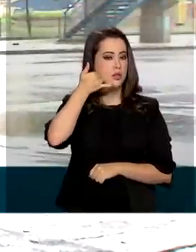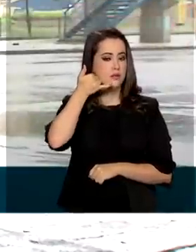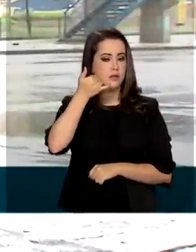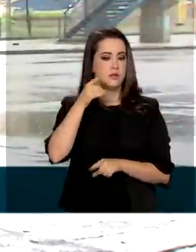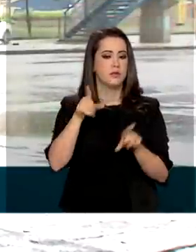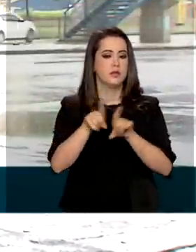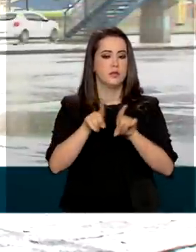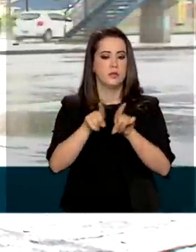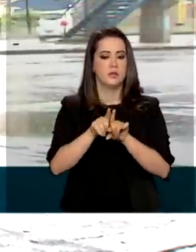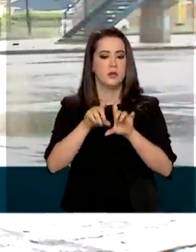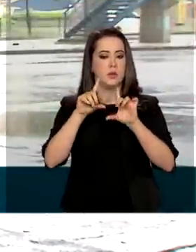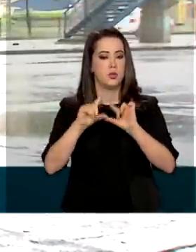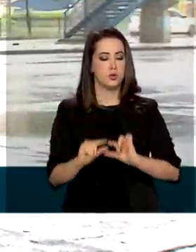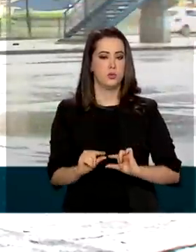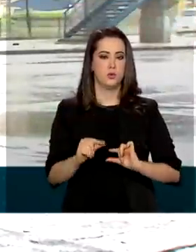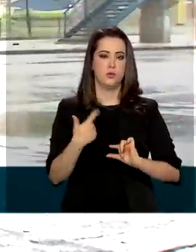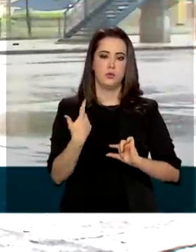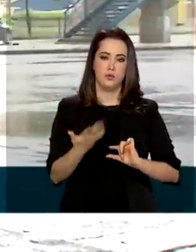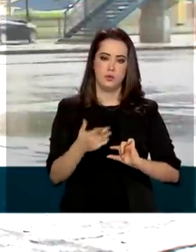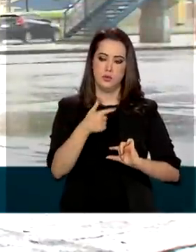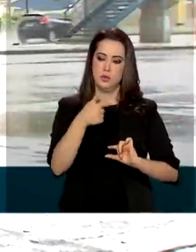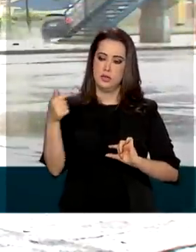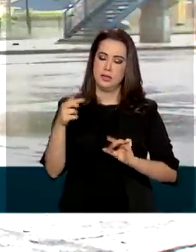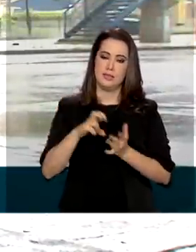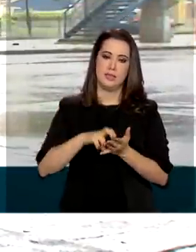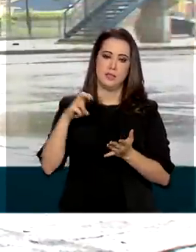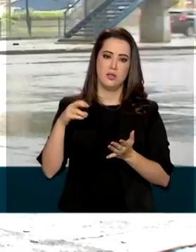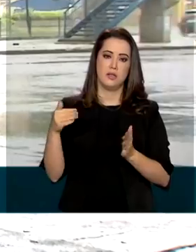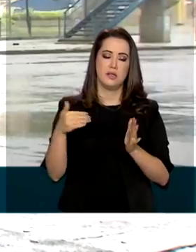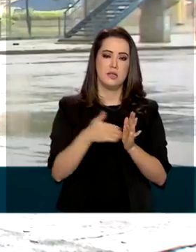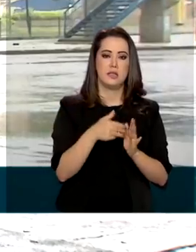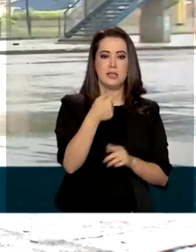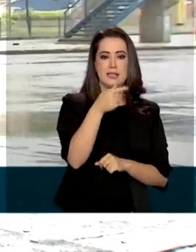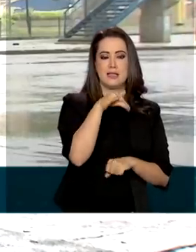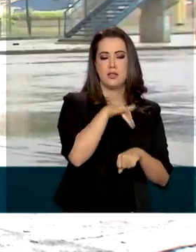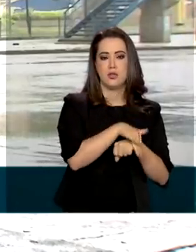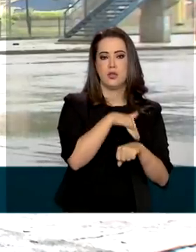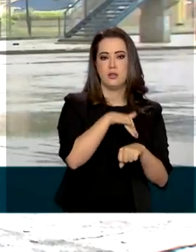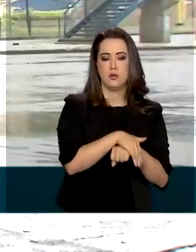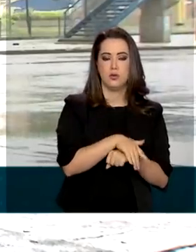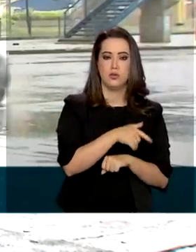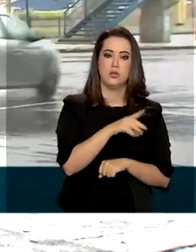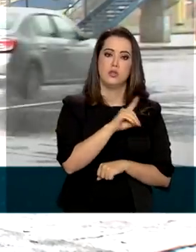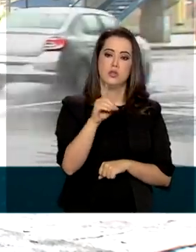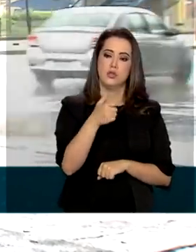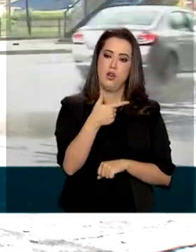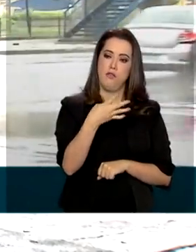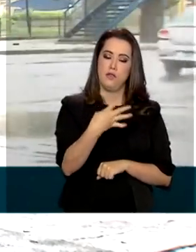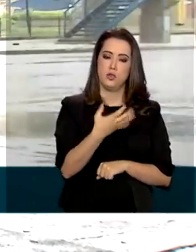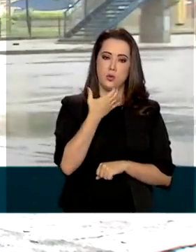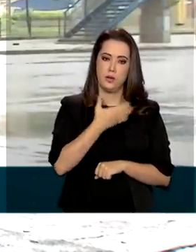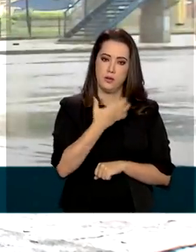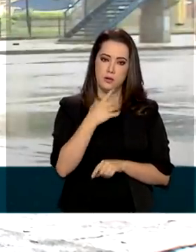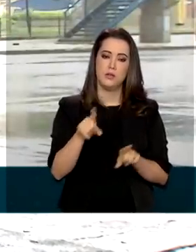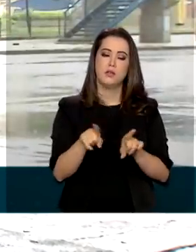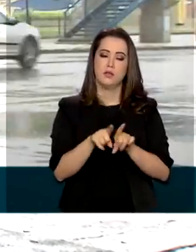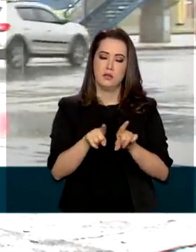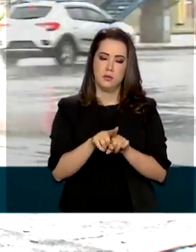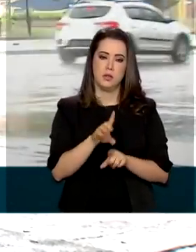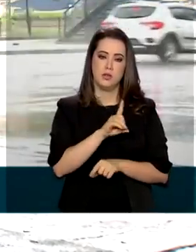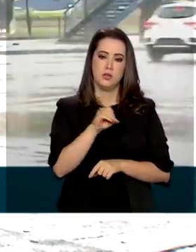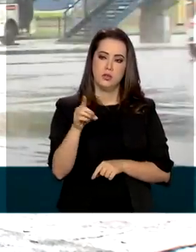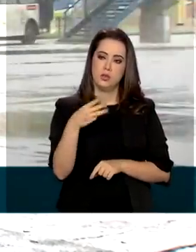também ficará reduzido. Das 7 da manhã às 7 da noite, nos dias 24 de dezembro e nos dias